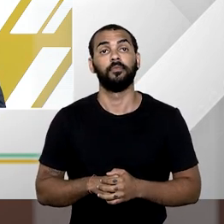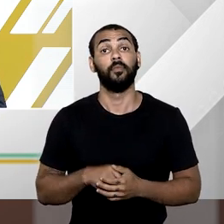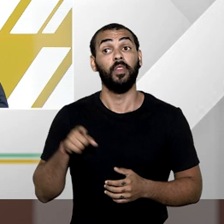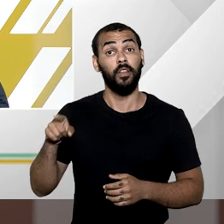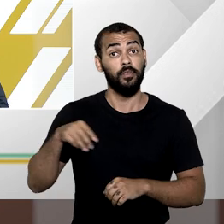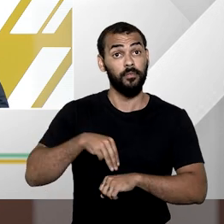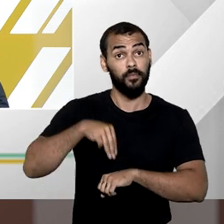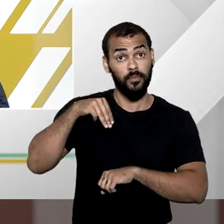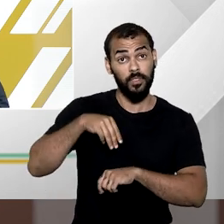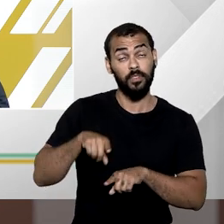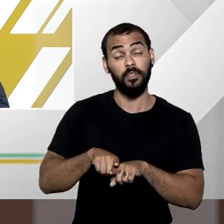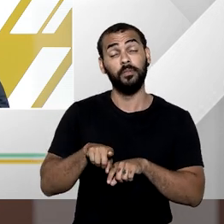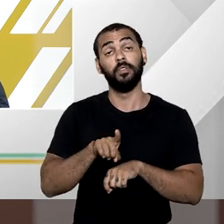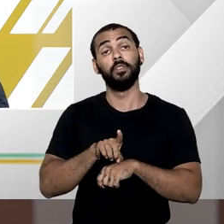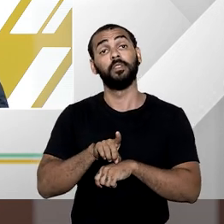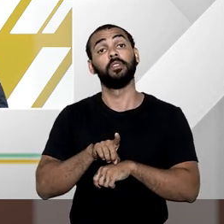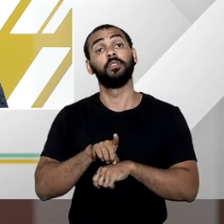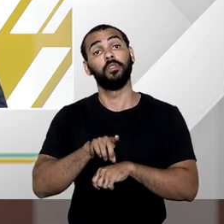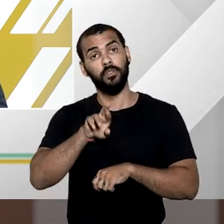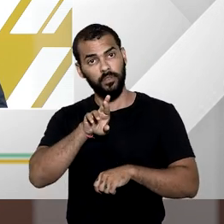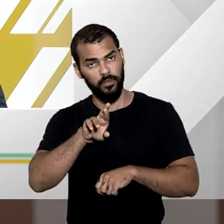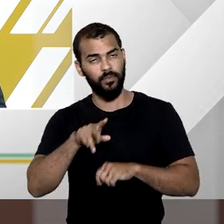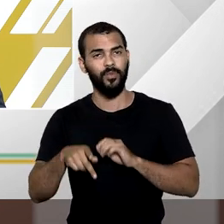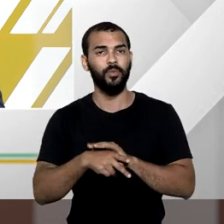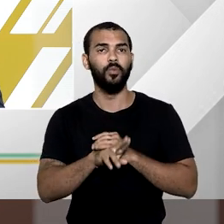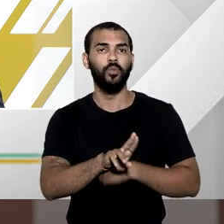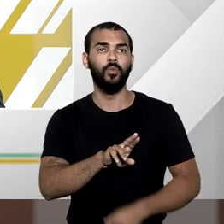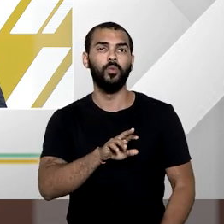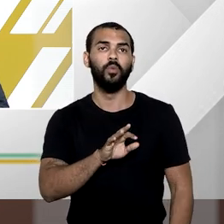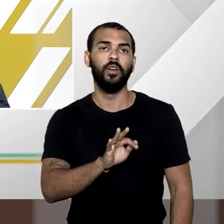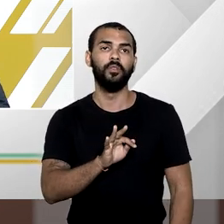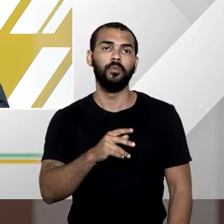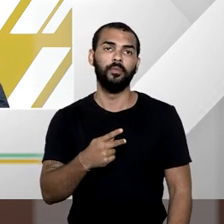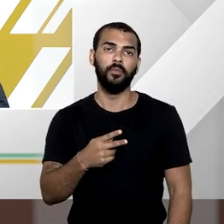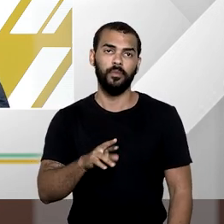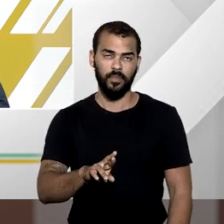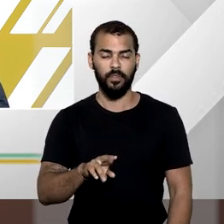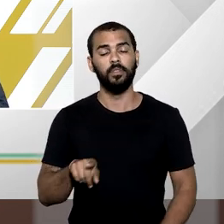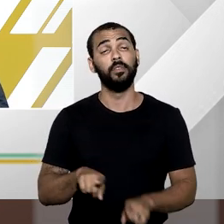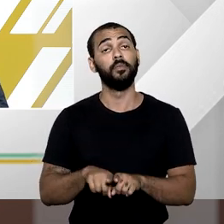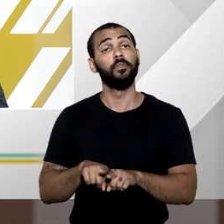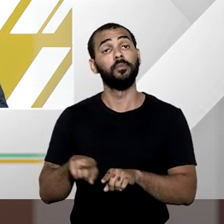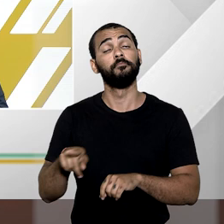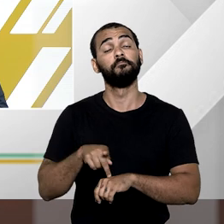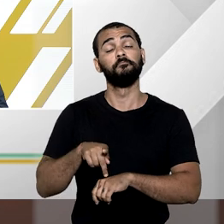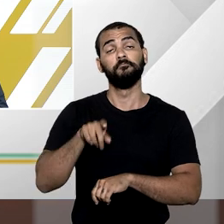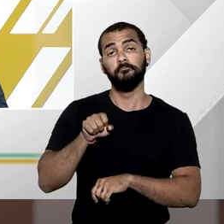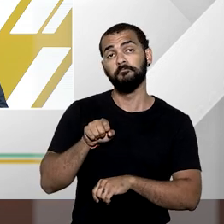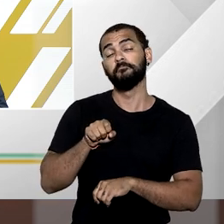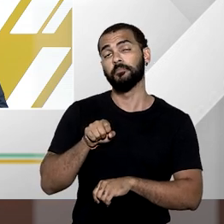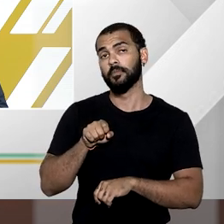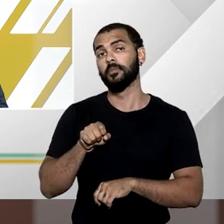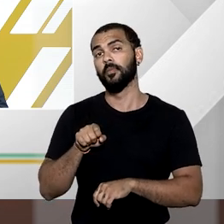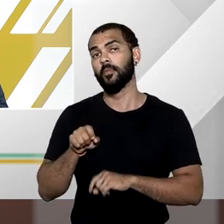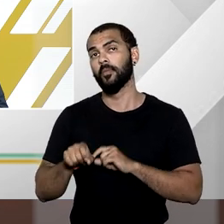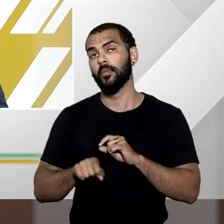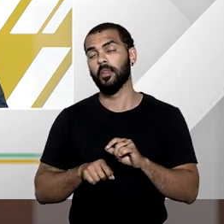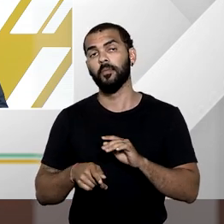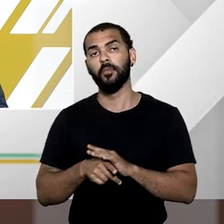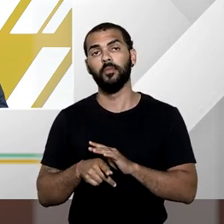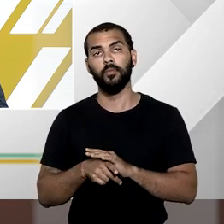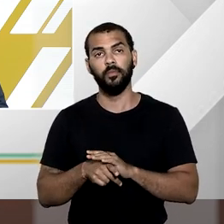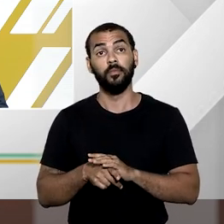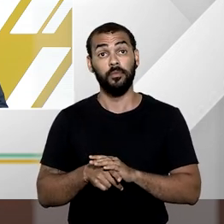doutor em Direito também pela UFPR, pós-graduado em Regulação Econômica e Concorrência pela